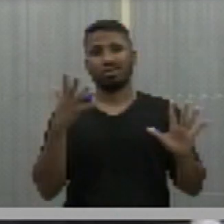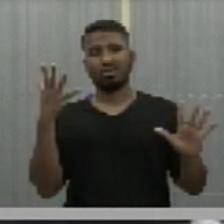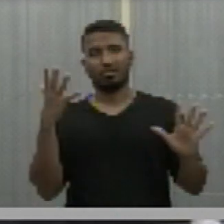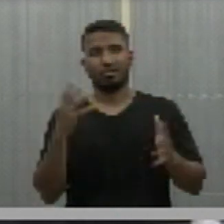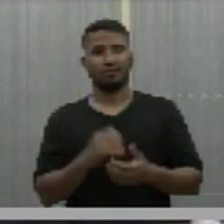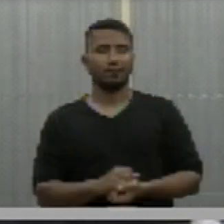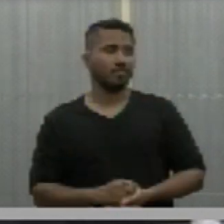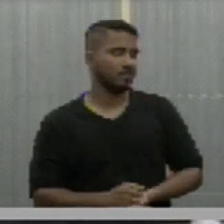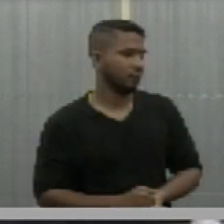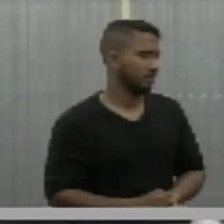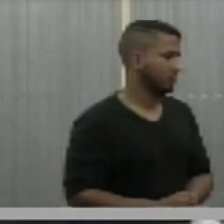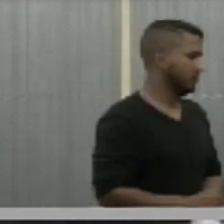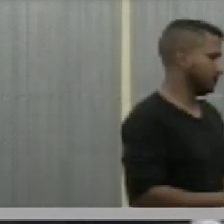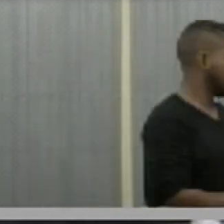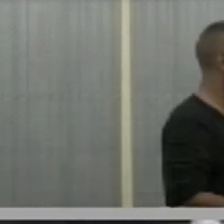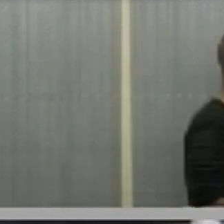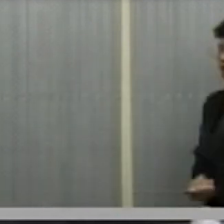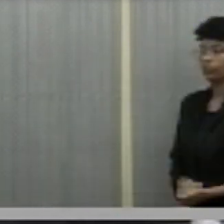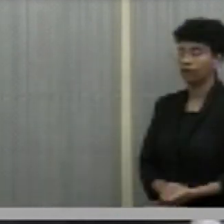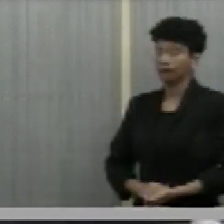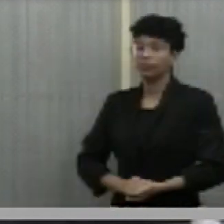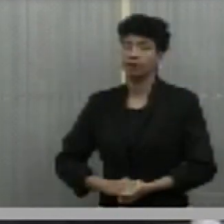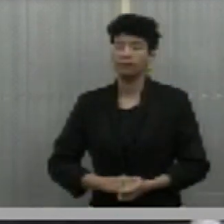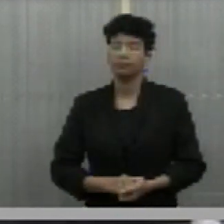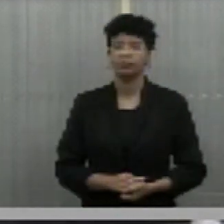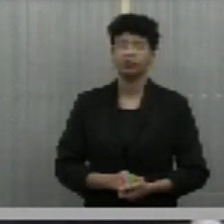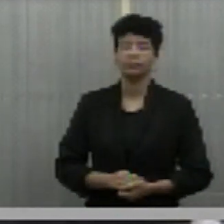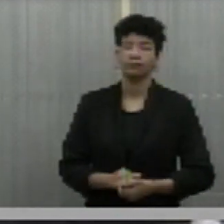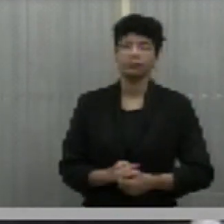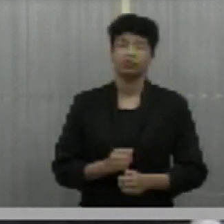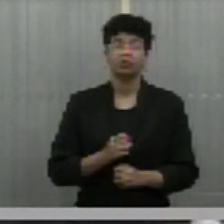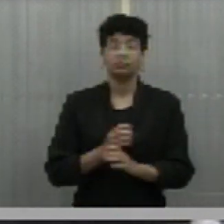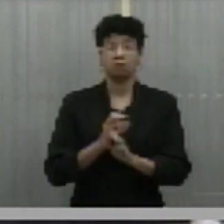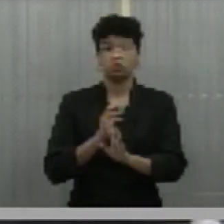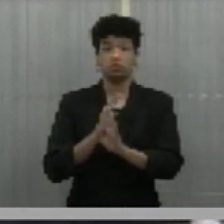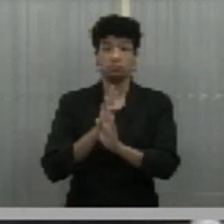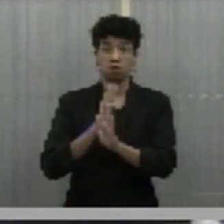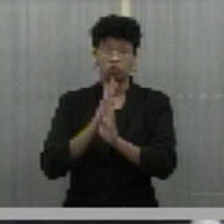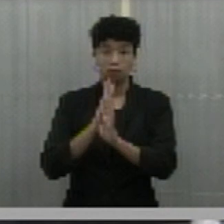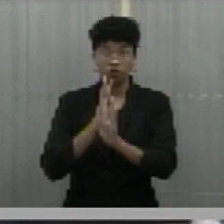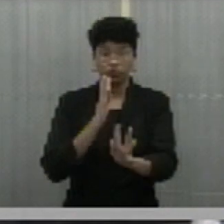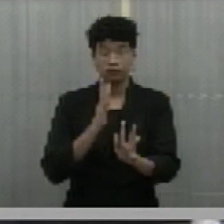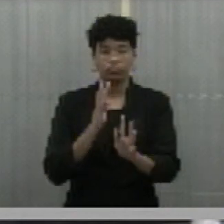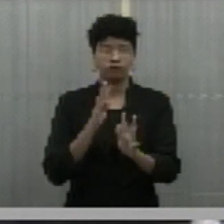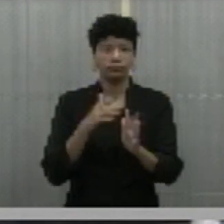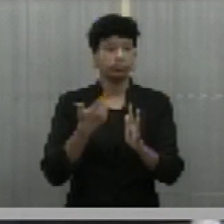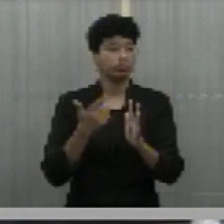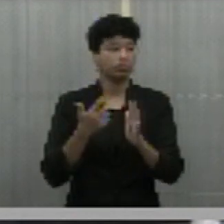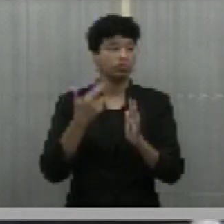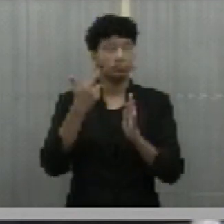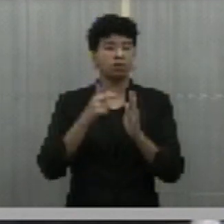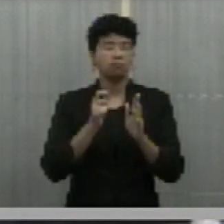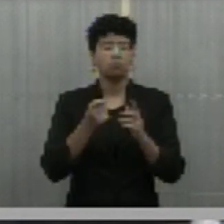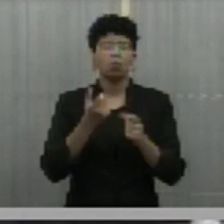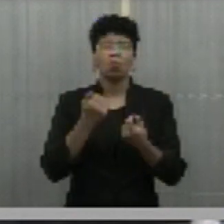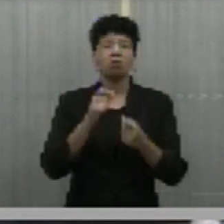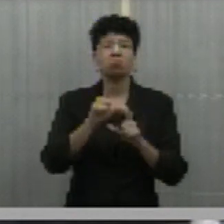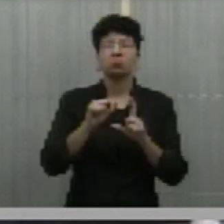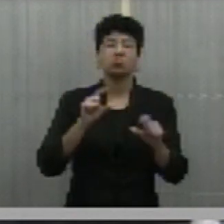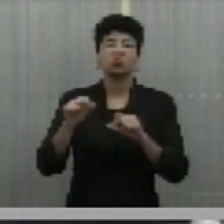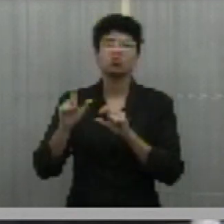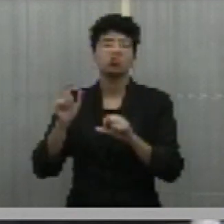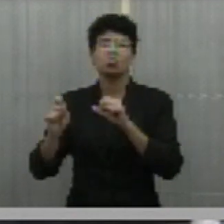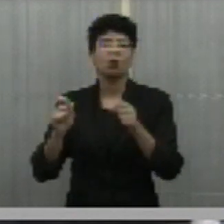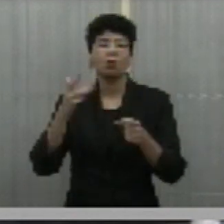não tem critério, é uma fila única, ela não tem seletividade. Então, tem